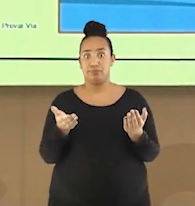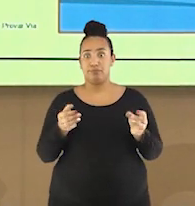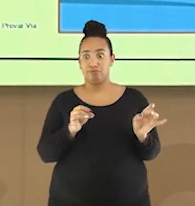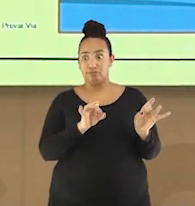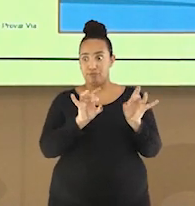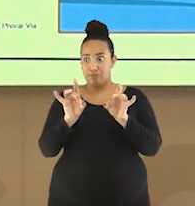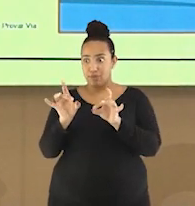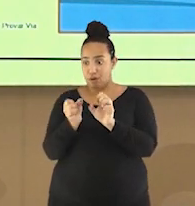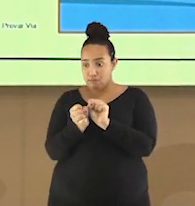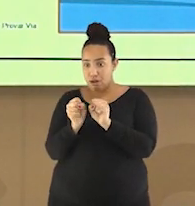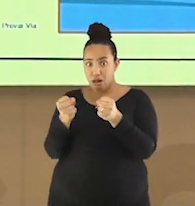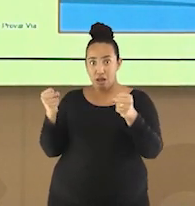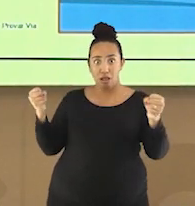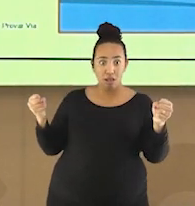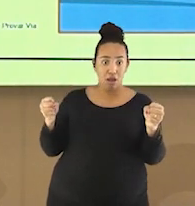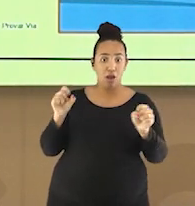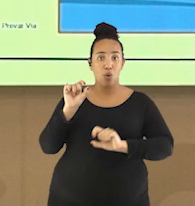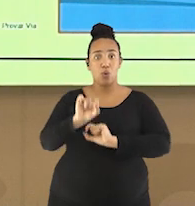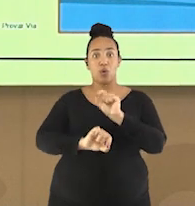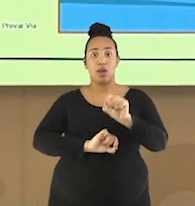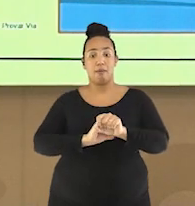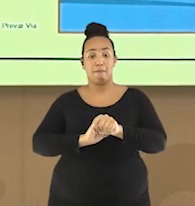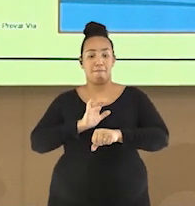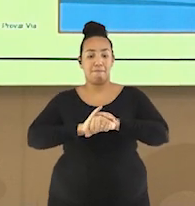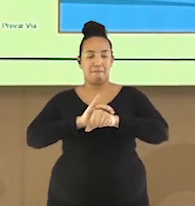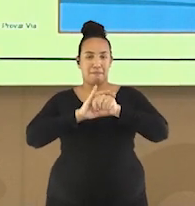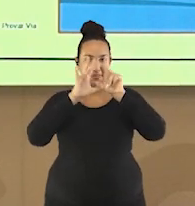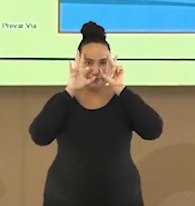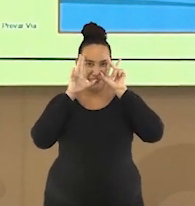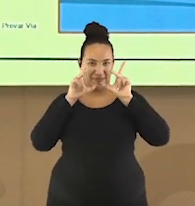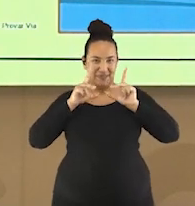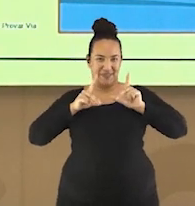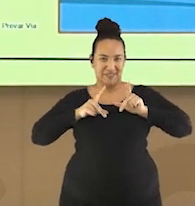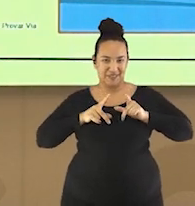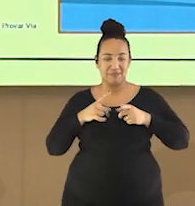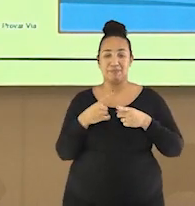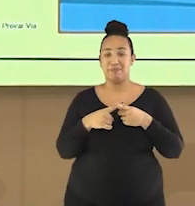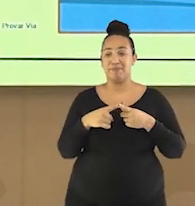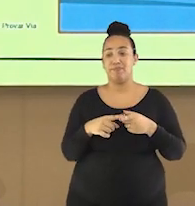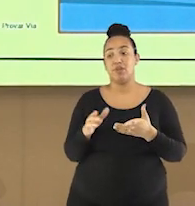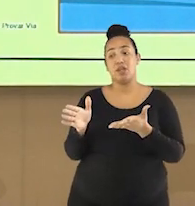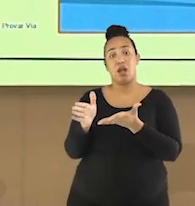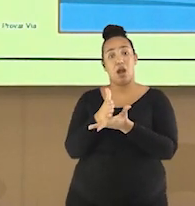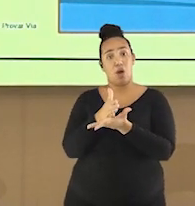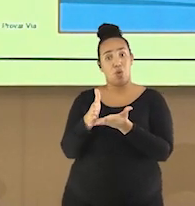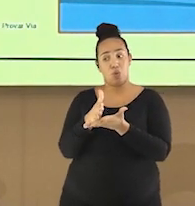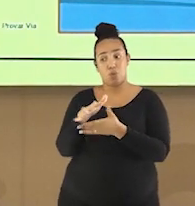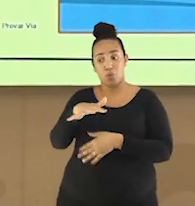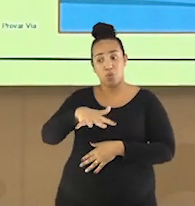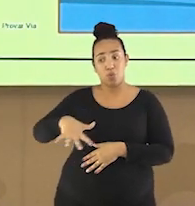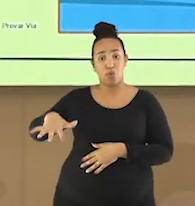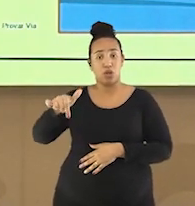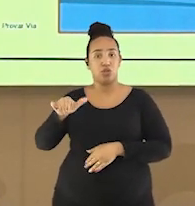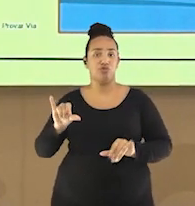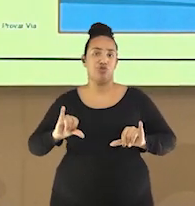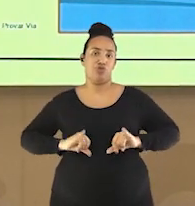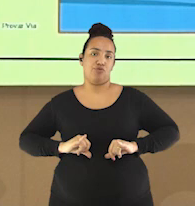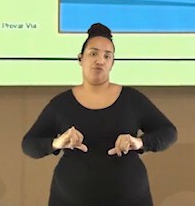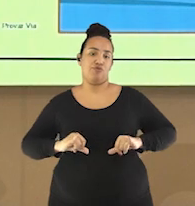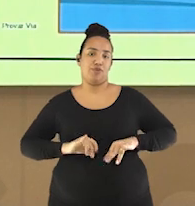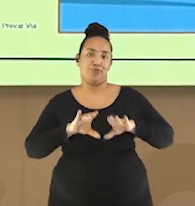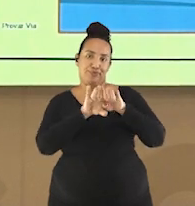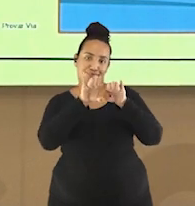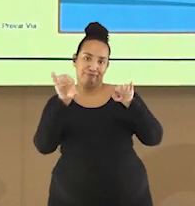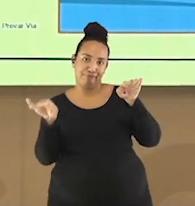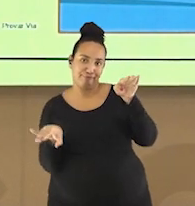uma via única de benefícios, pois algumas regiões sofreram uma expansão desigual em relação a outras.